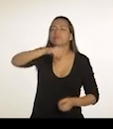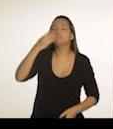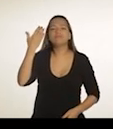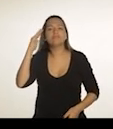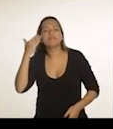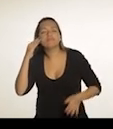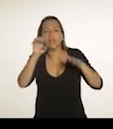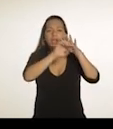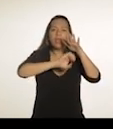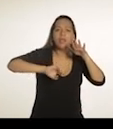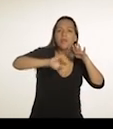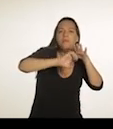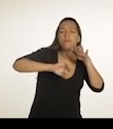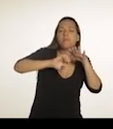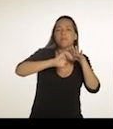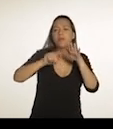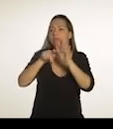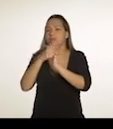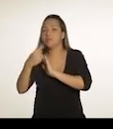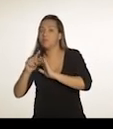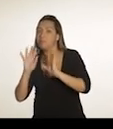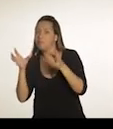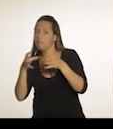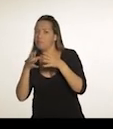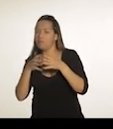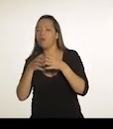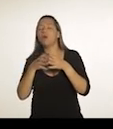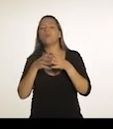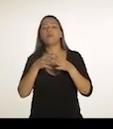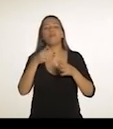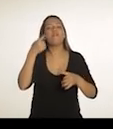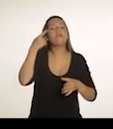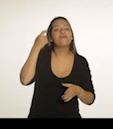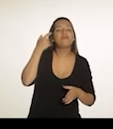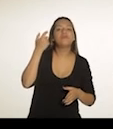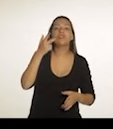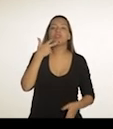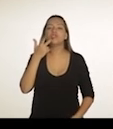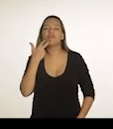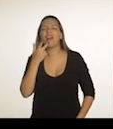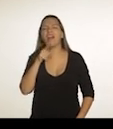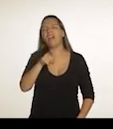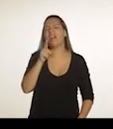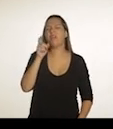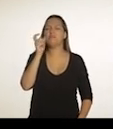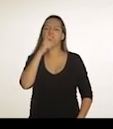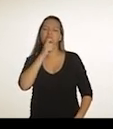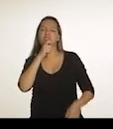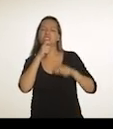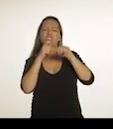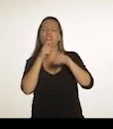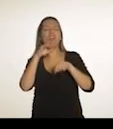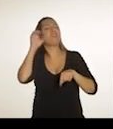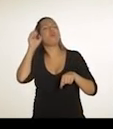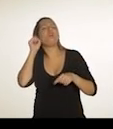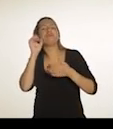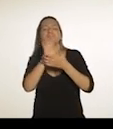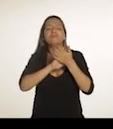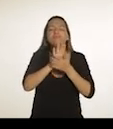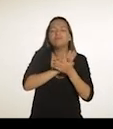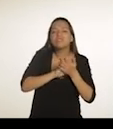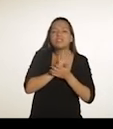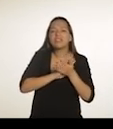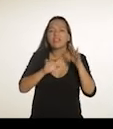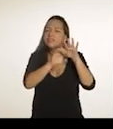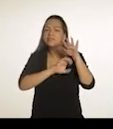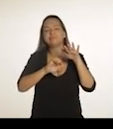da expectativa do público empresarial que aqui hoje estava. Essa imagem que o Freixo tinha de não ouvir os empresários, né?